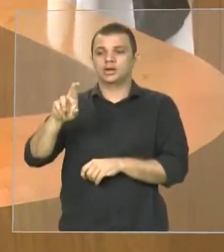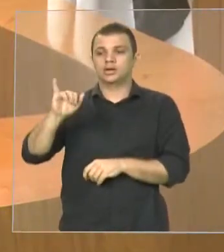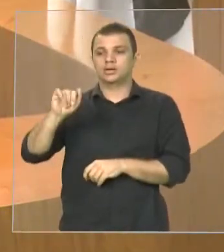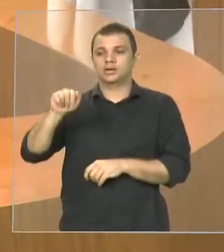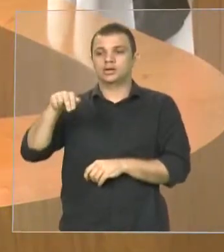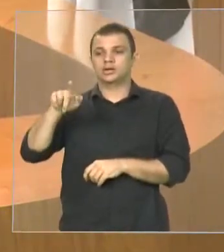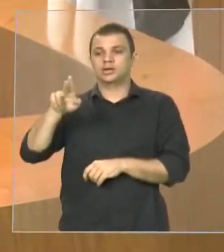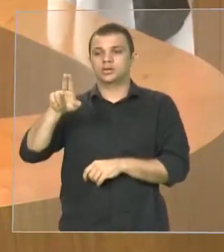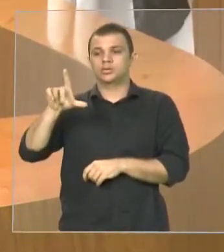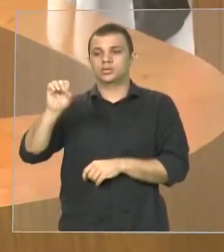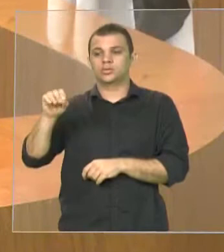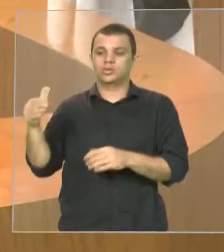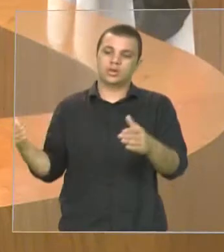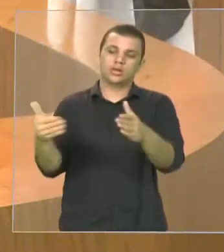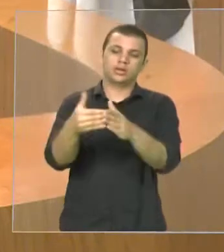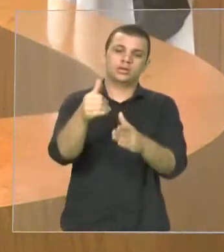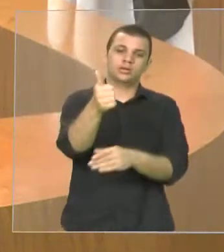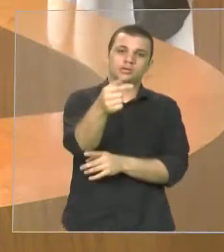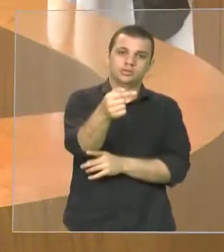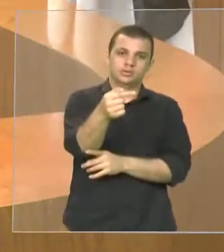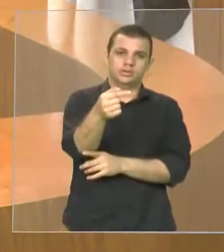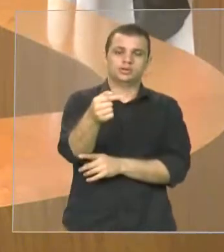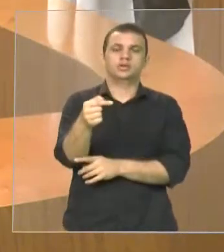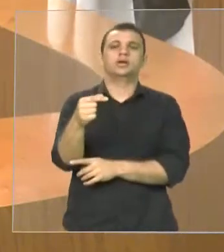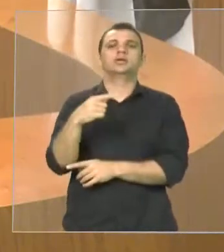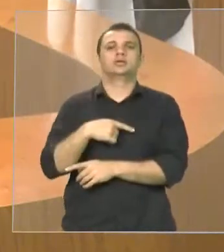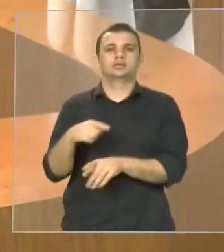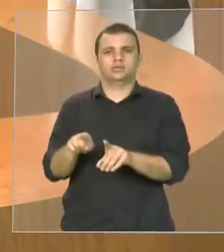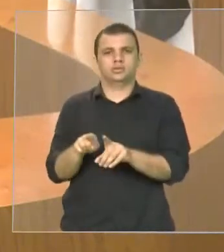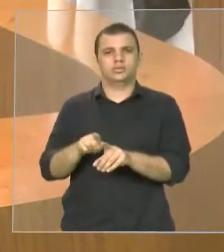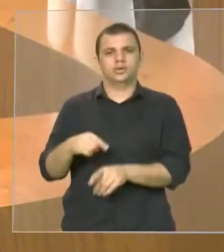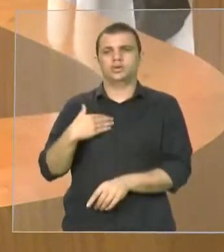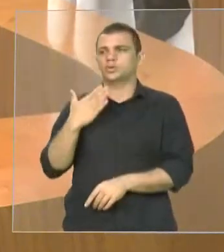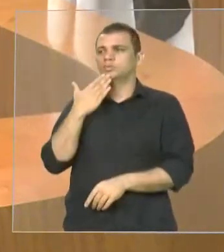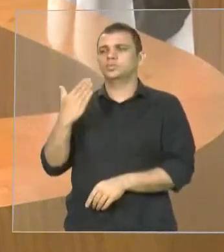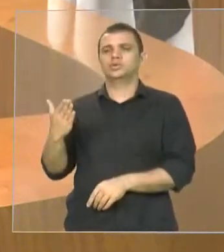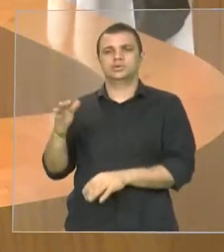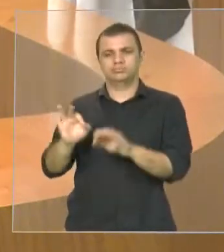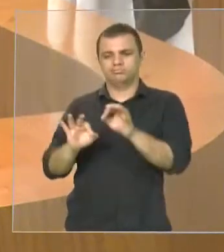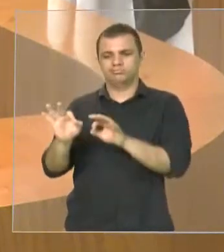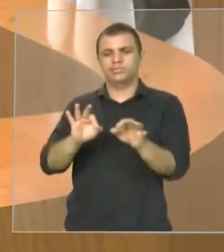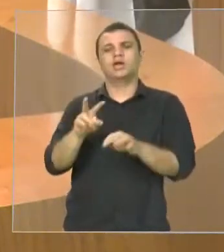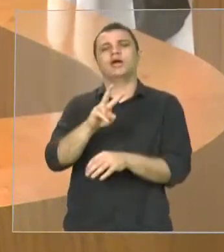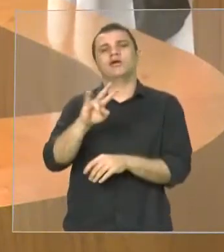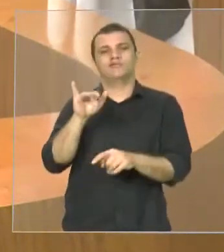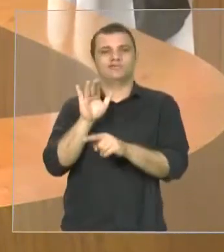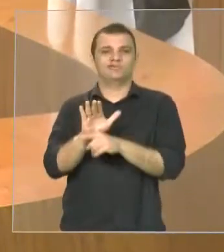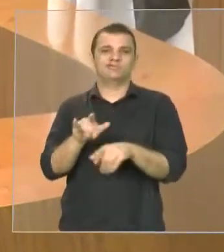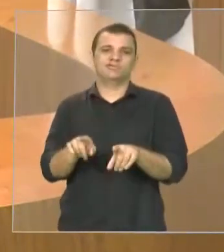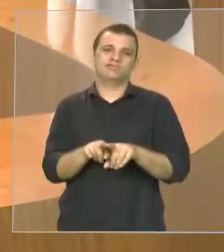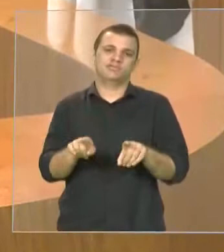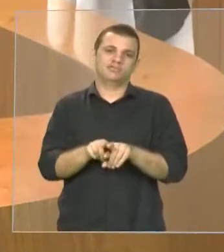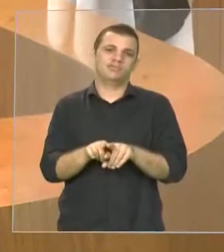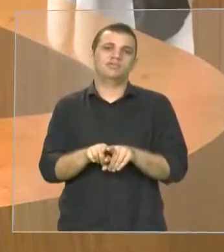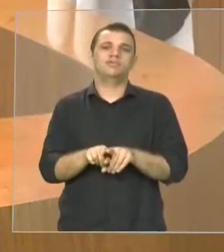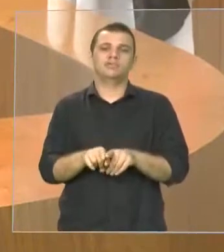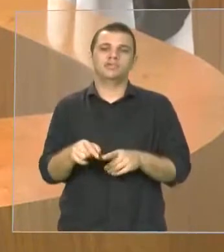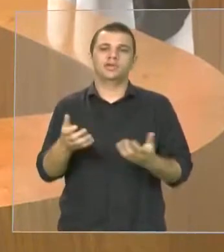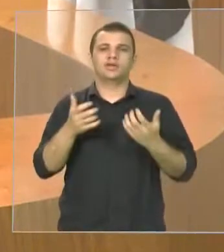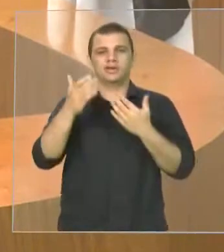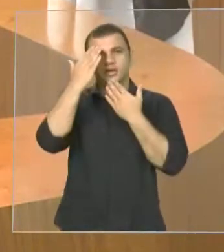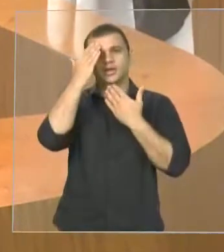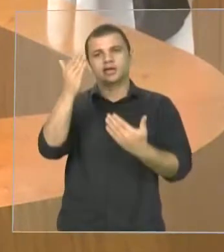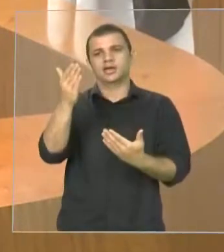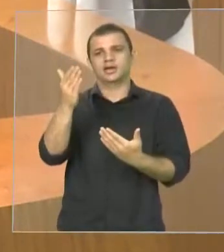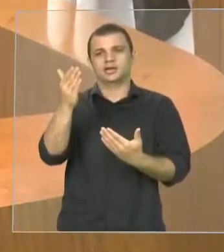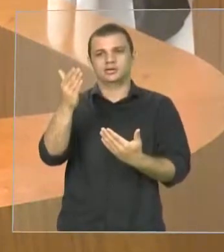requerimento aqui tão solicitado para a nossa região que também será atendida então nós só temos a agradecer eu não poderia